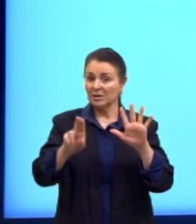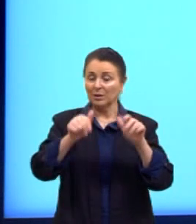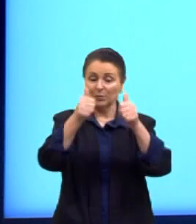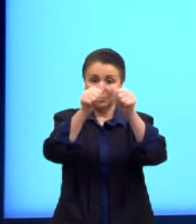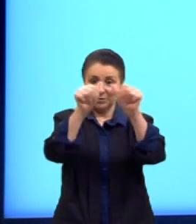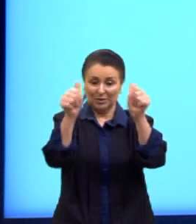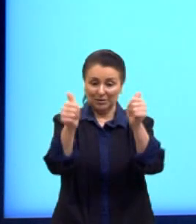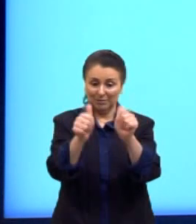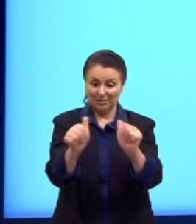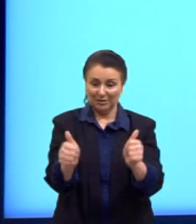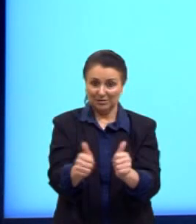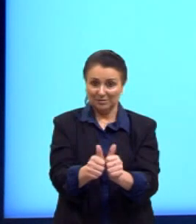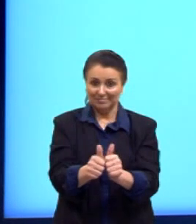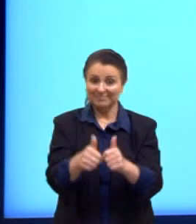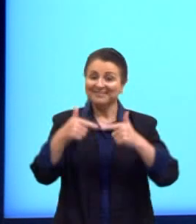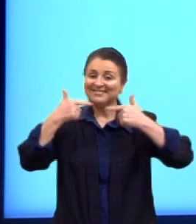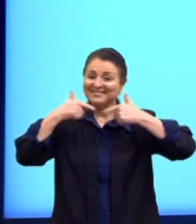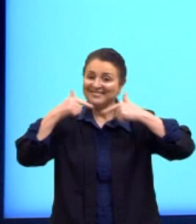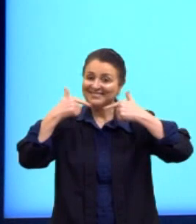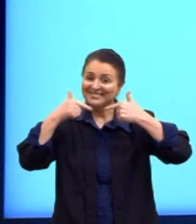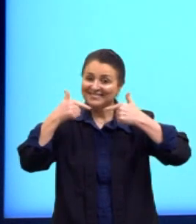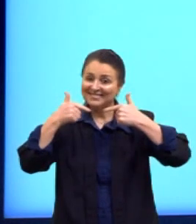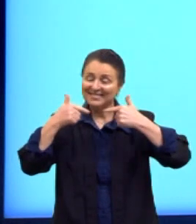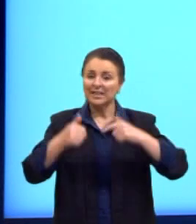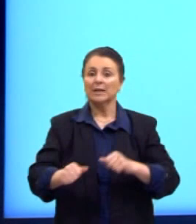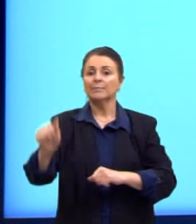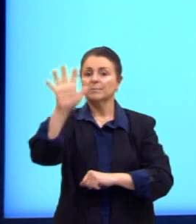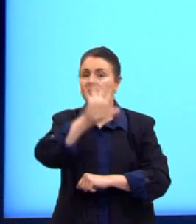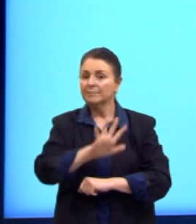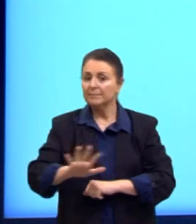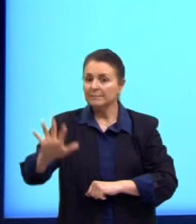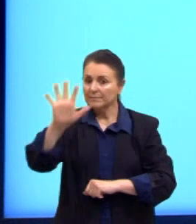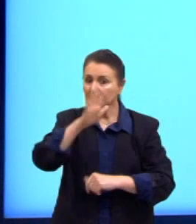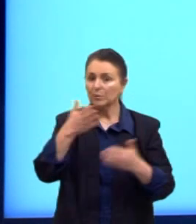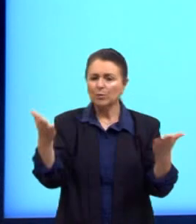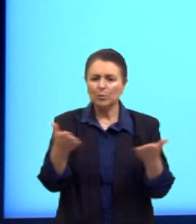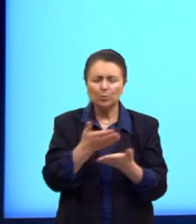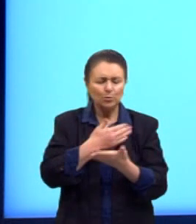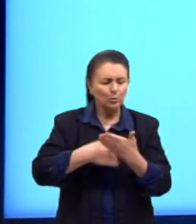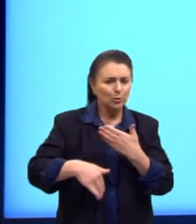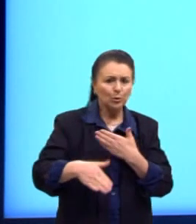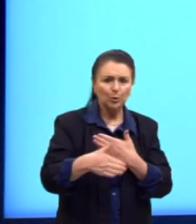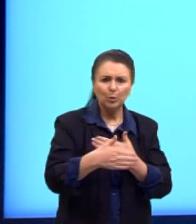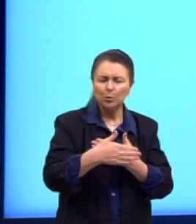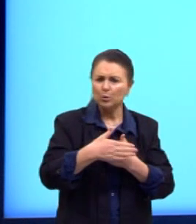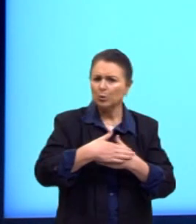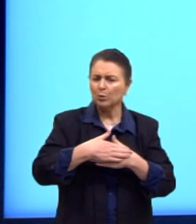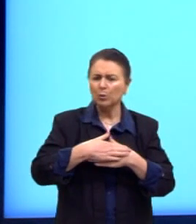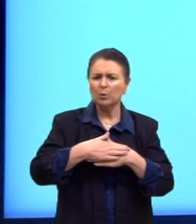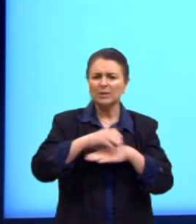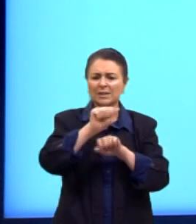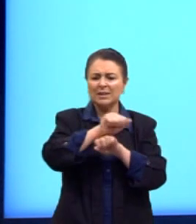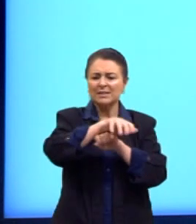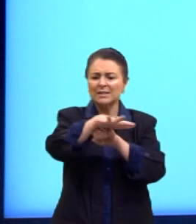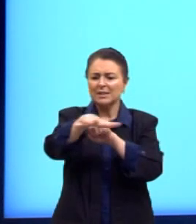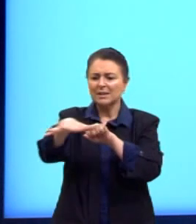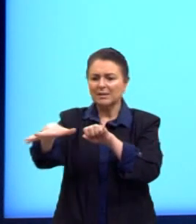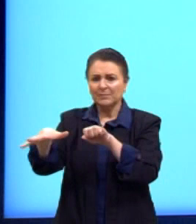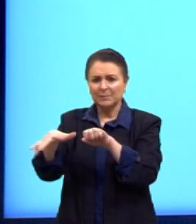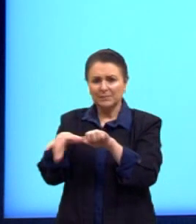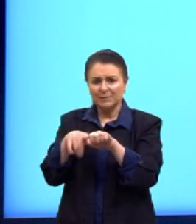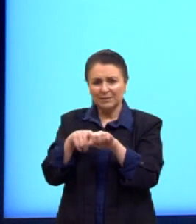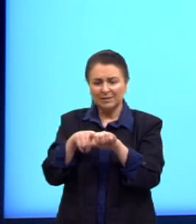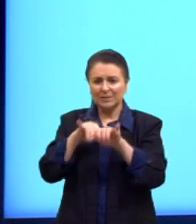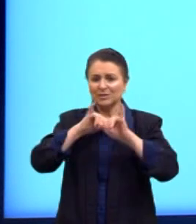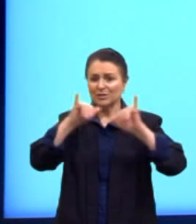imagens e humor. Ele abrange hoje praticamente todos os veículos de difusão da informação gráfica.